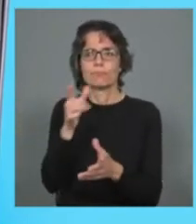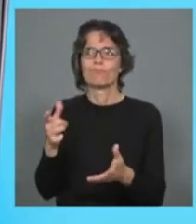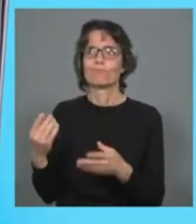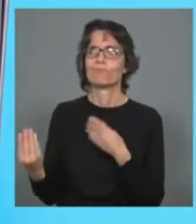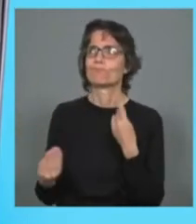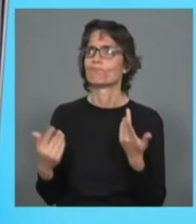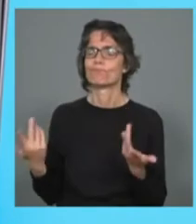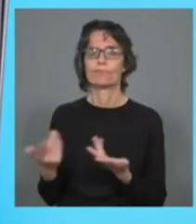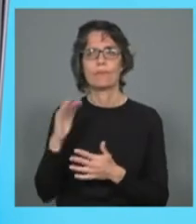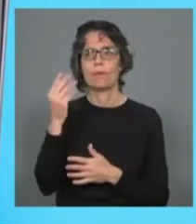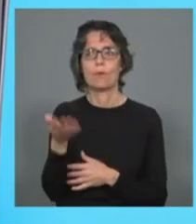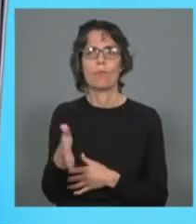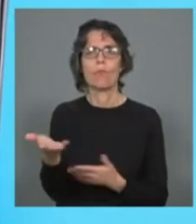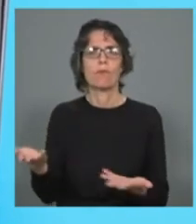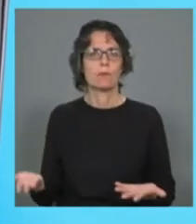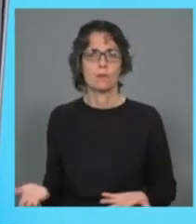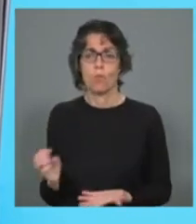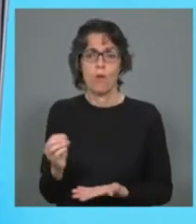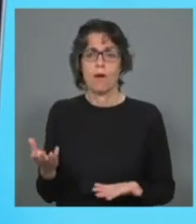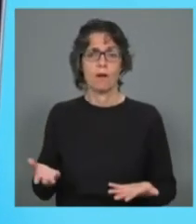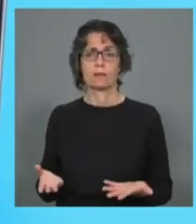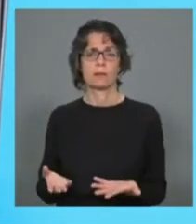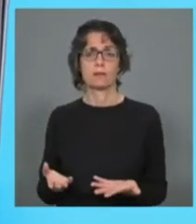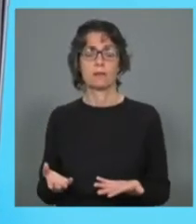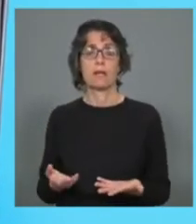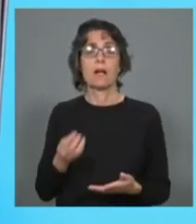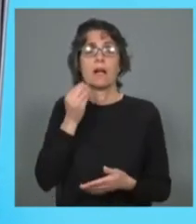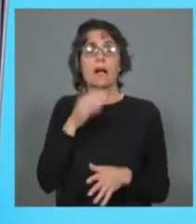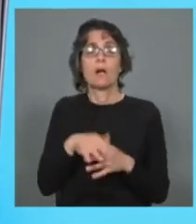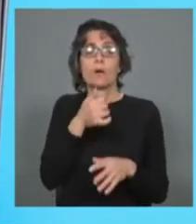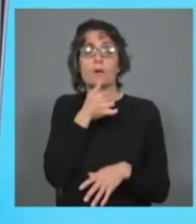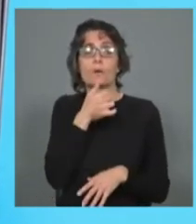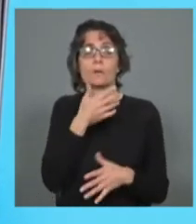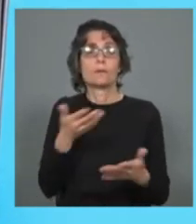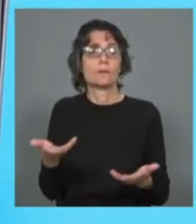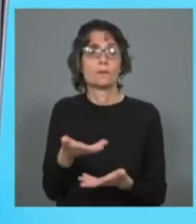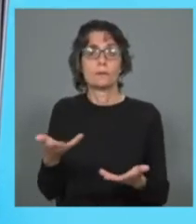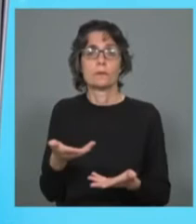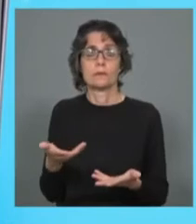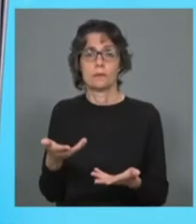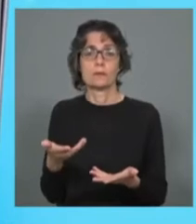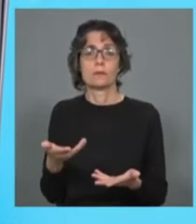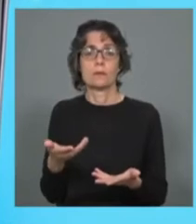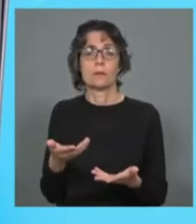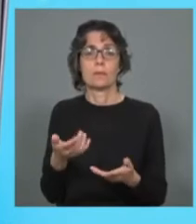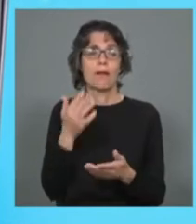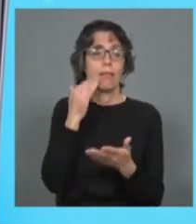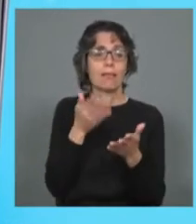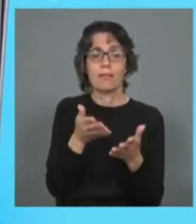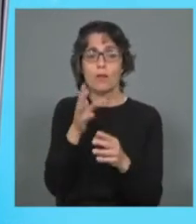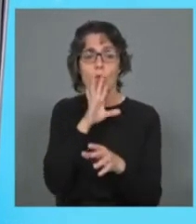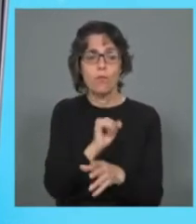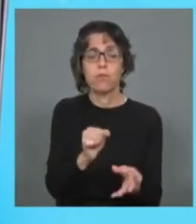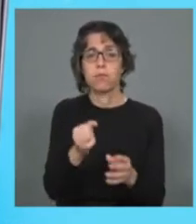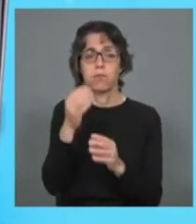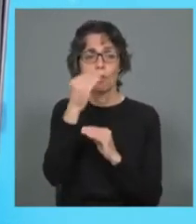futuro e portanto o escape para esta situação de facto para dar educação aos filhos, para dar segurança aos